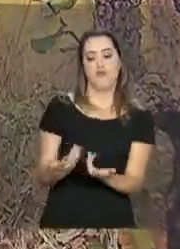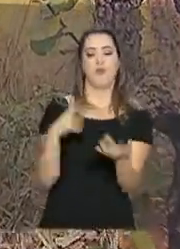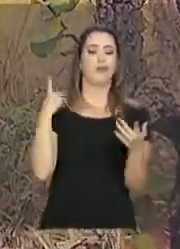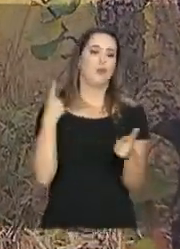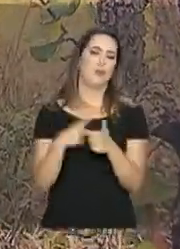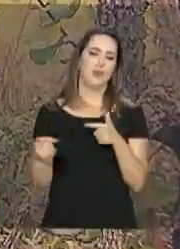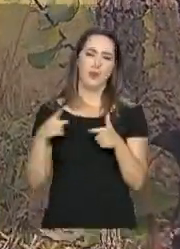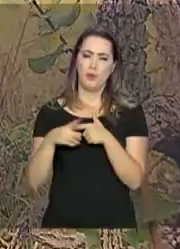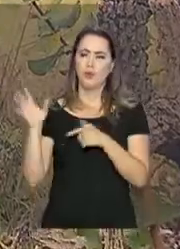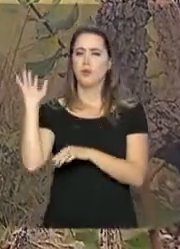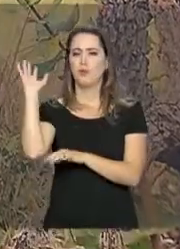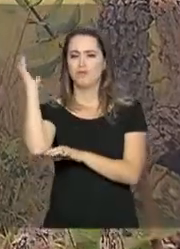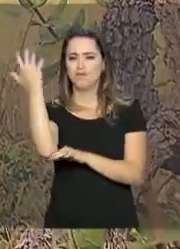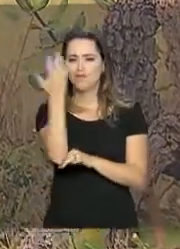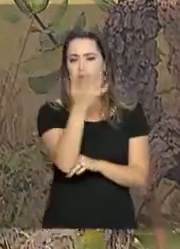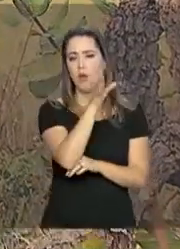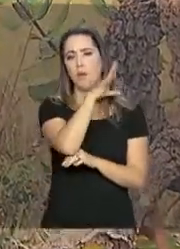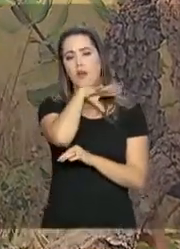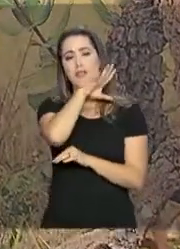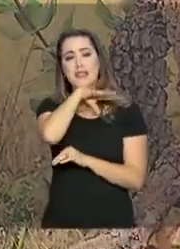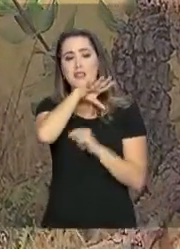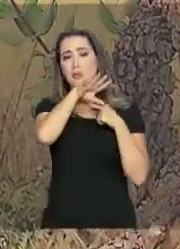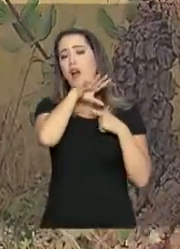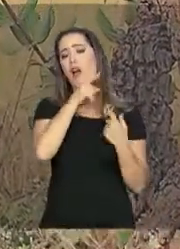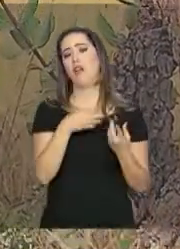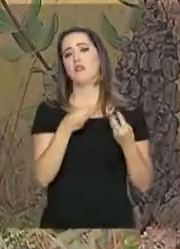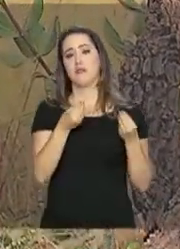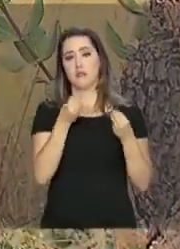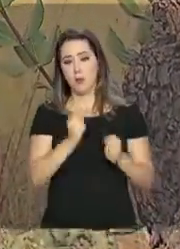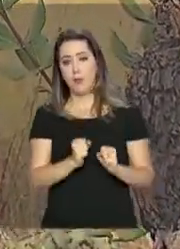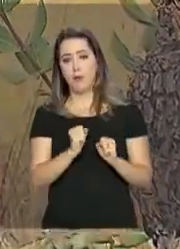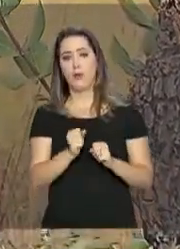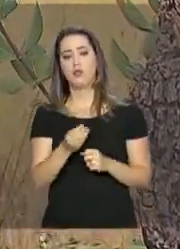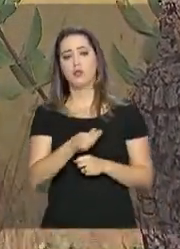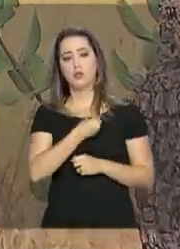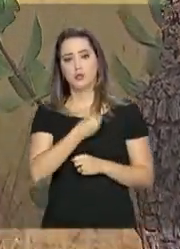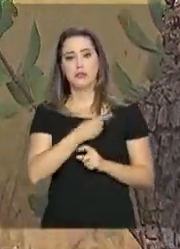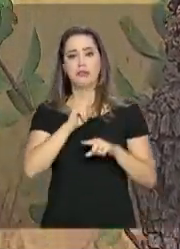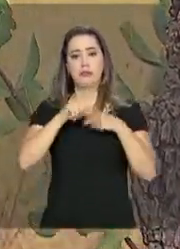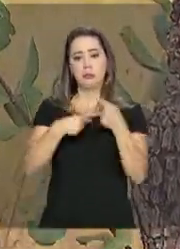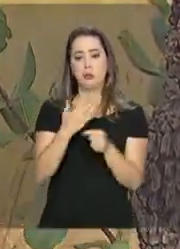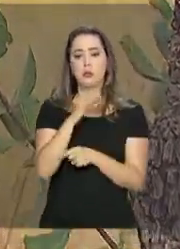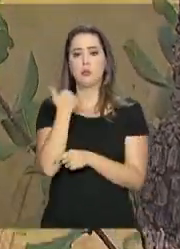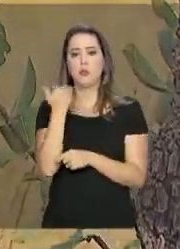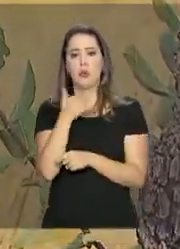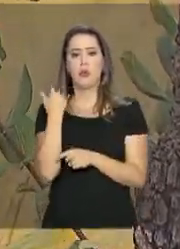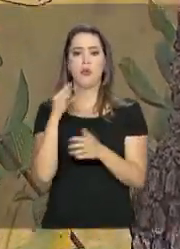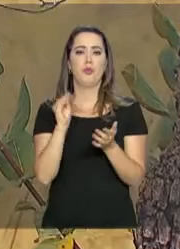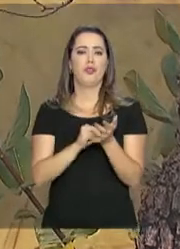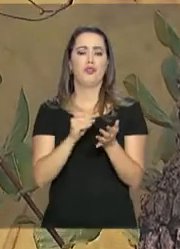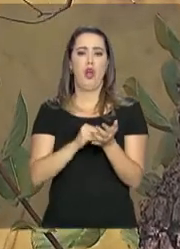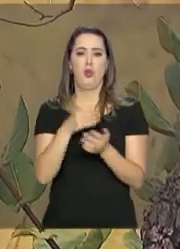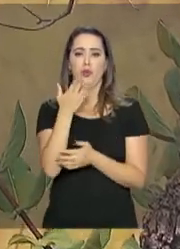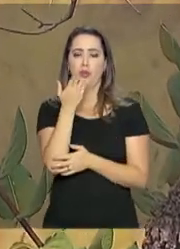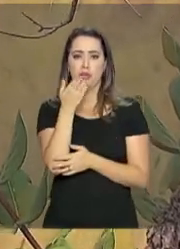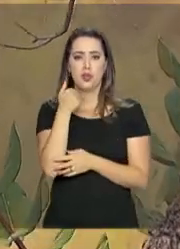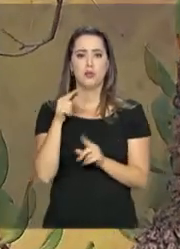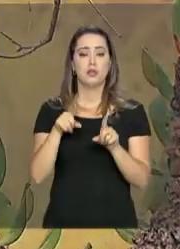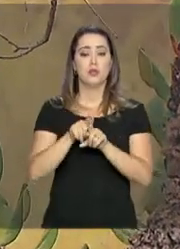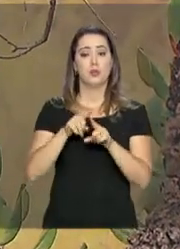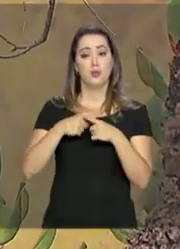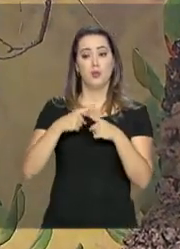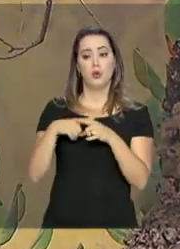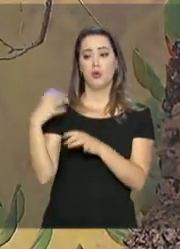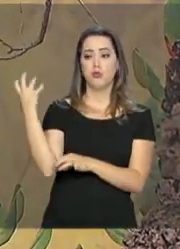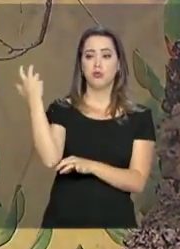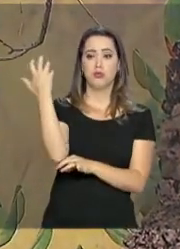estragos na natureza. Os animais que conseguem sobreviver podem morrer depois por falta de alimentos, já que as